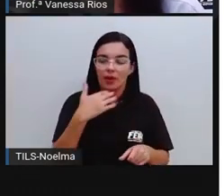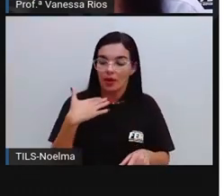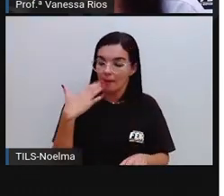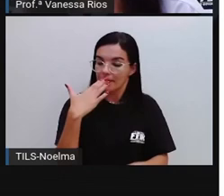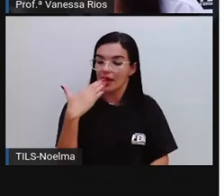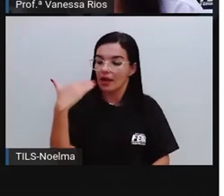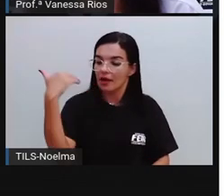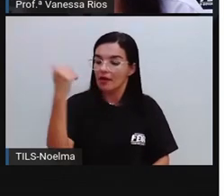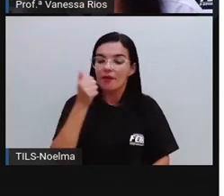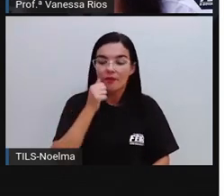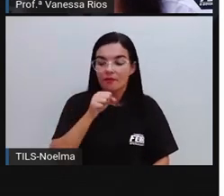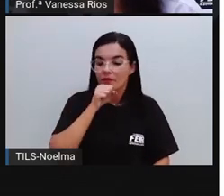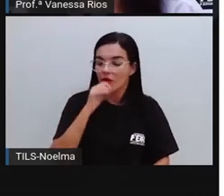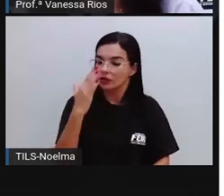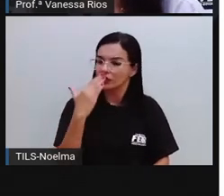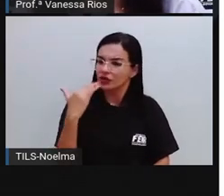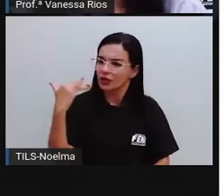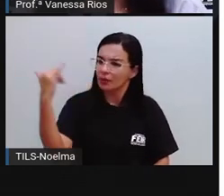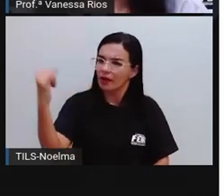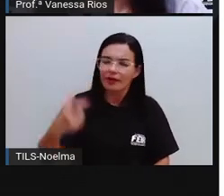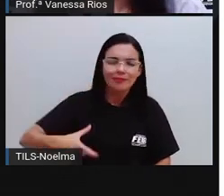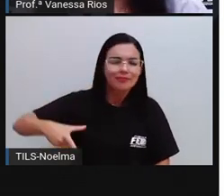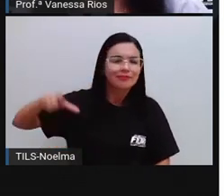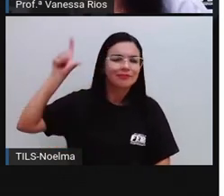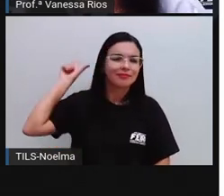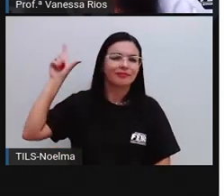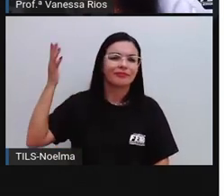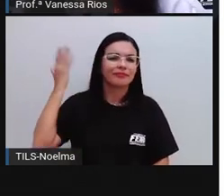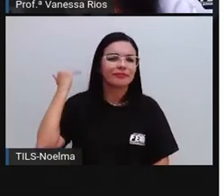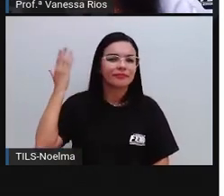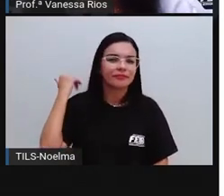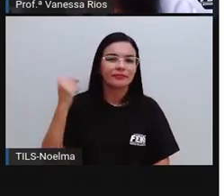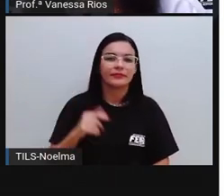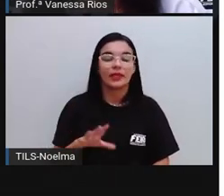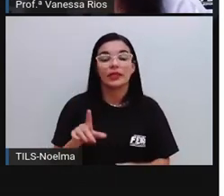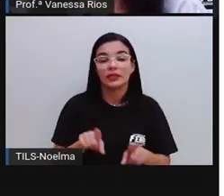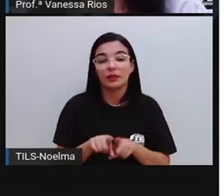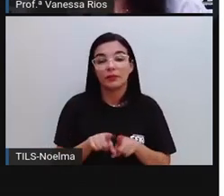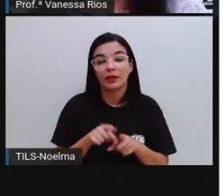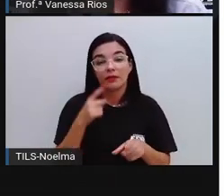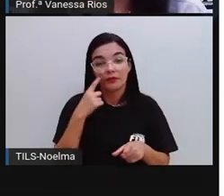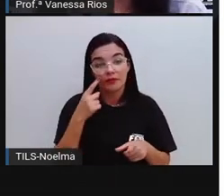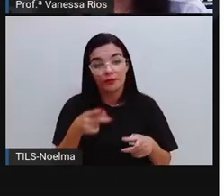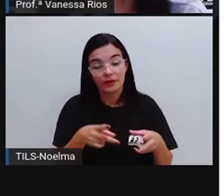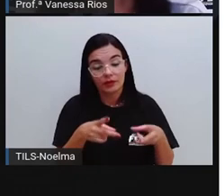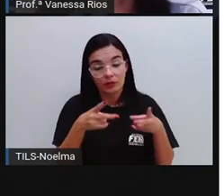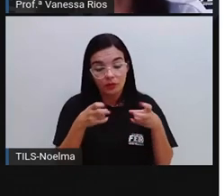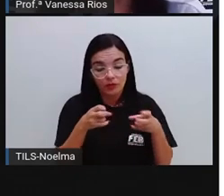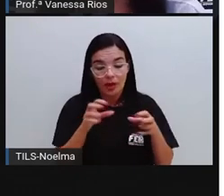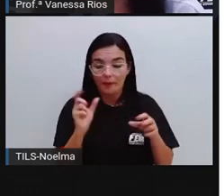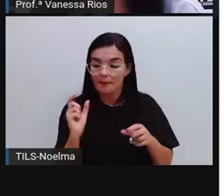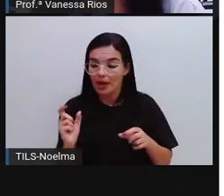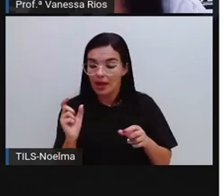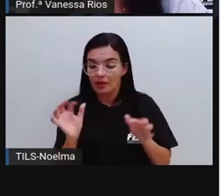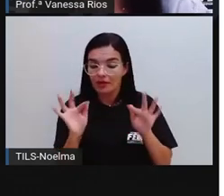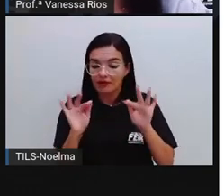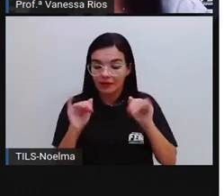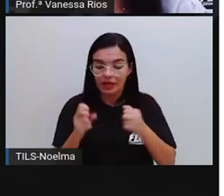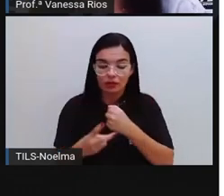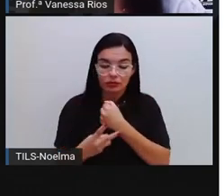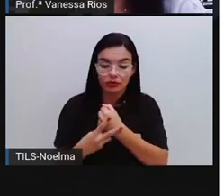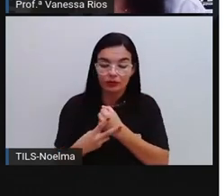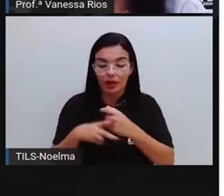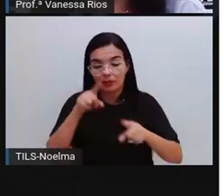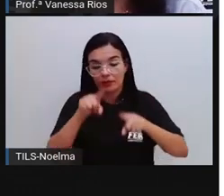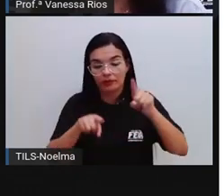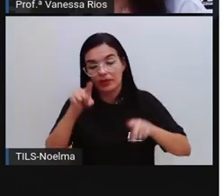aí, minha avó me chamara. Então, a gente percebe diferenças nas terminações, né? Que vão variar